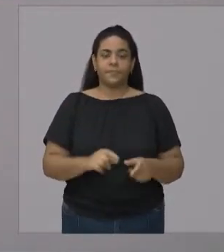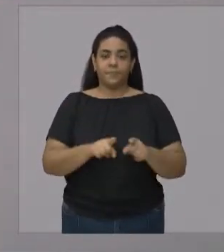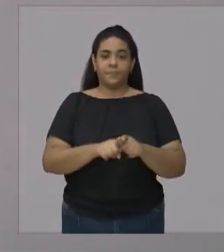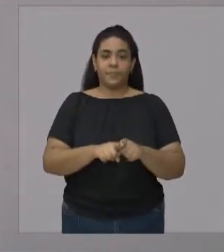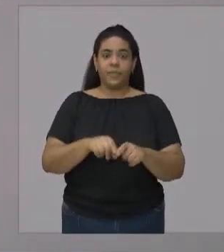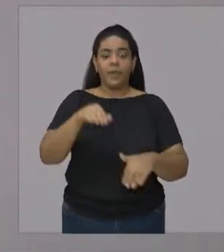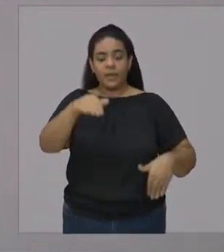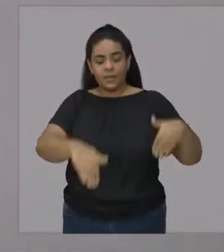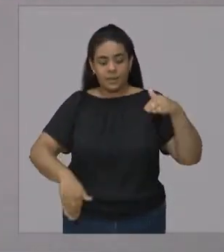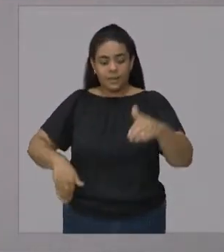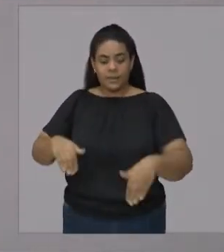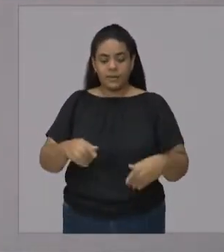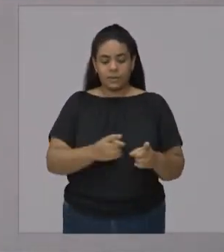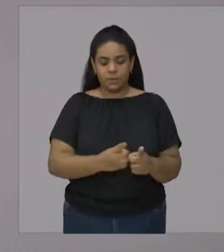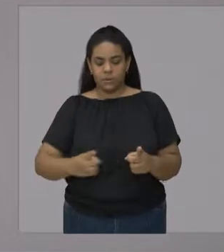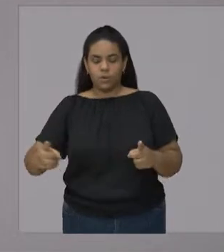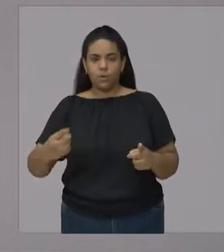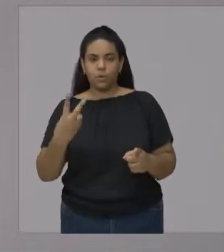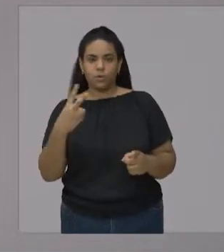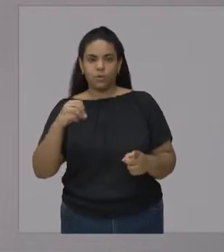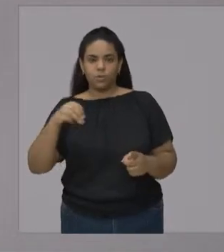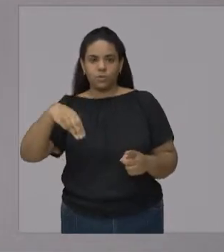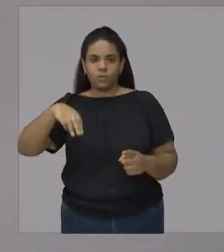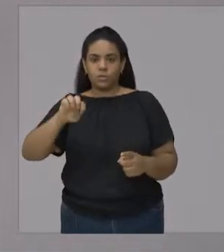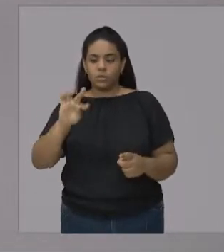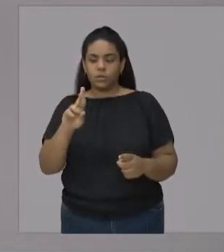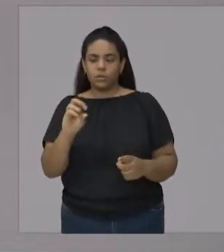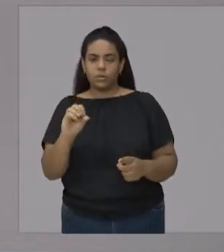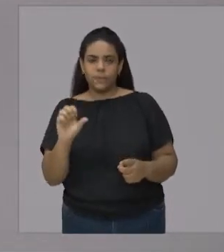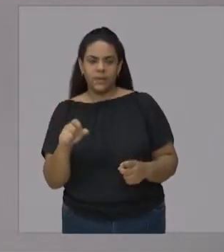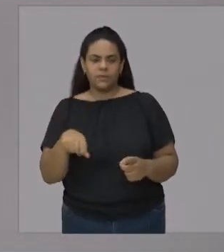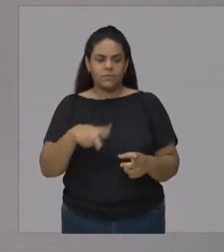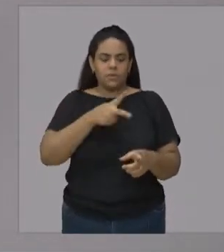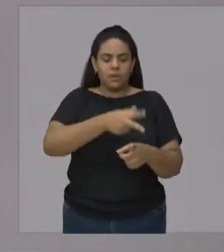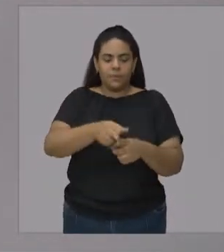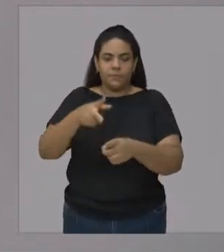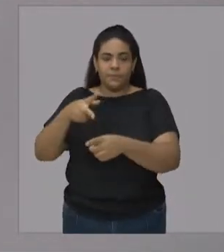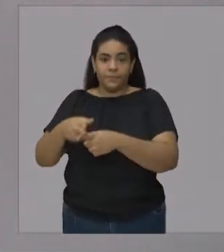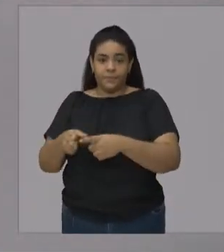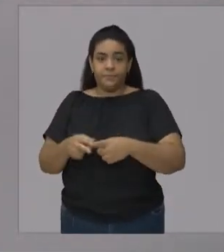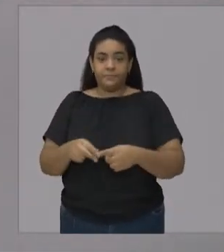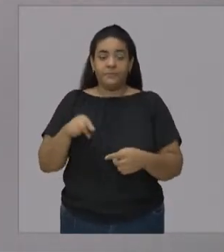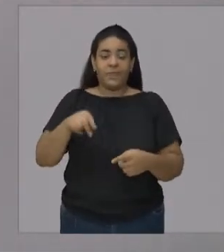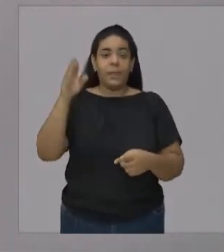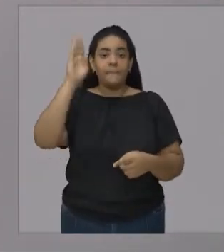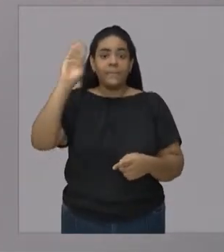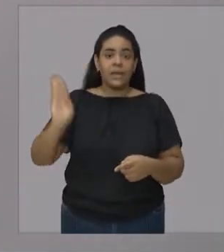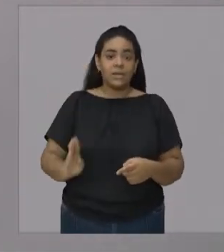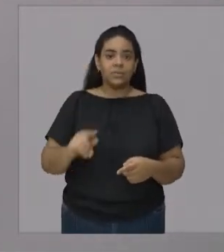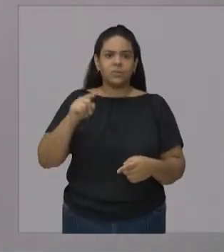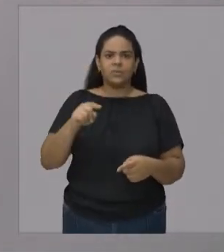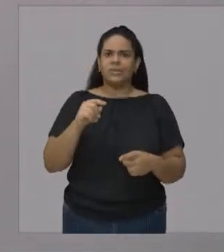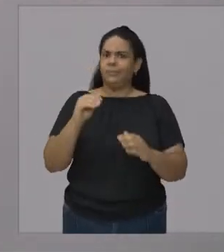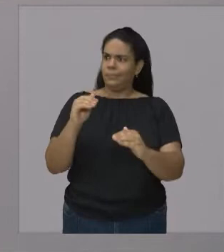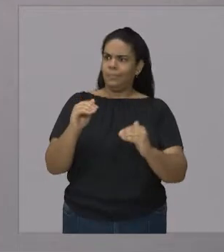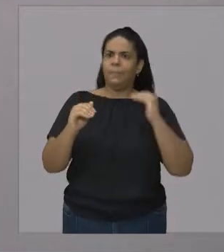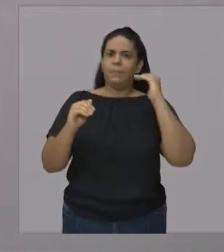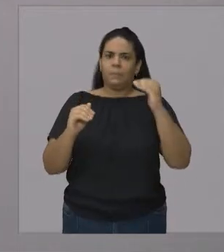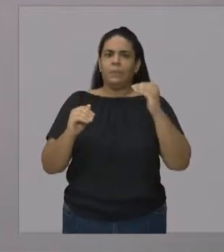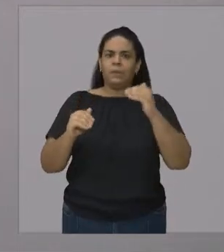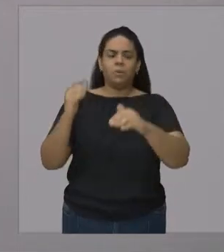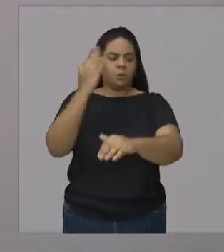livre Da classe S5 Se consagrando como o maior medalhista Paralímpico brasileiro Com 27 medalhas no total